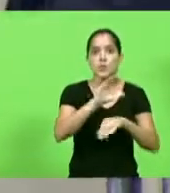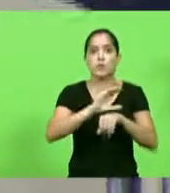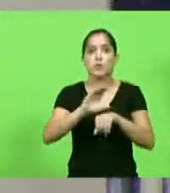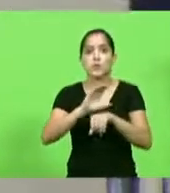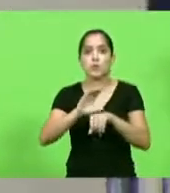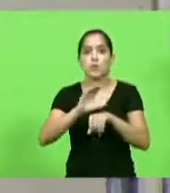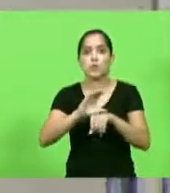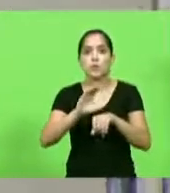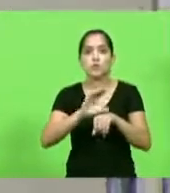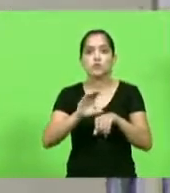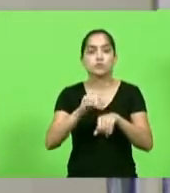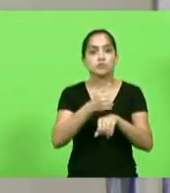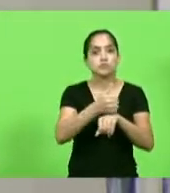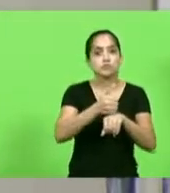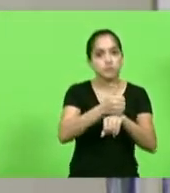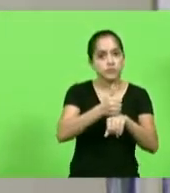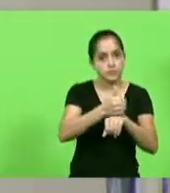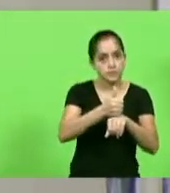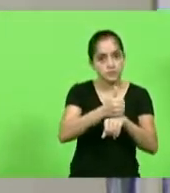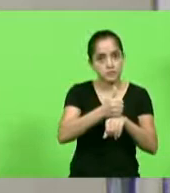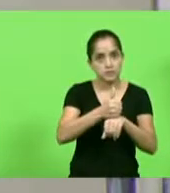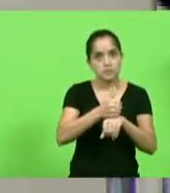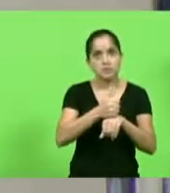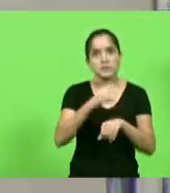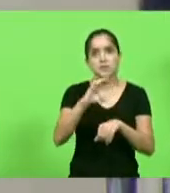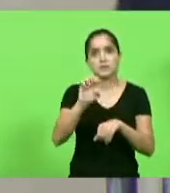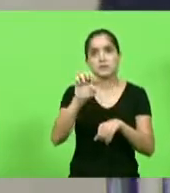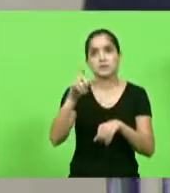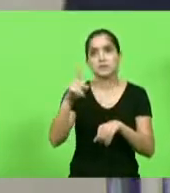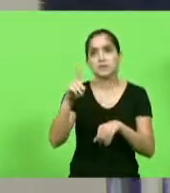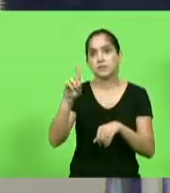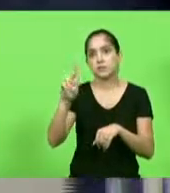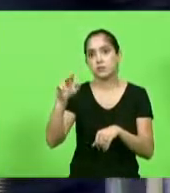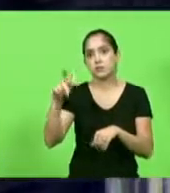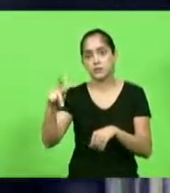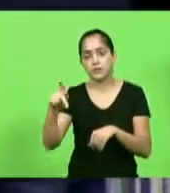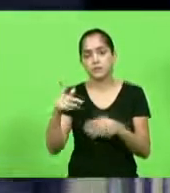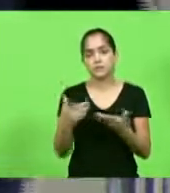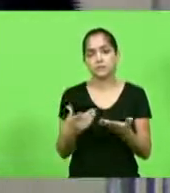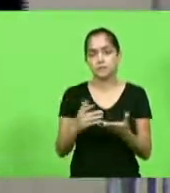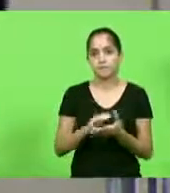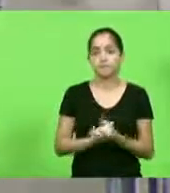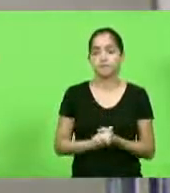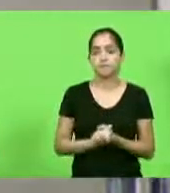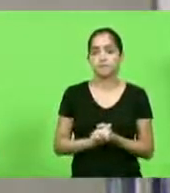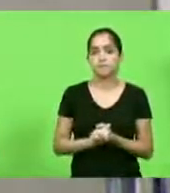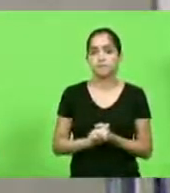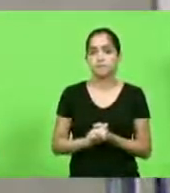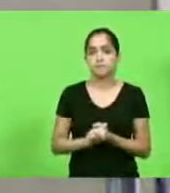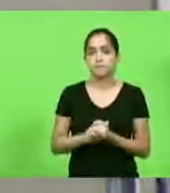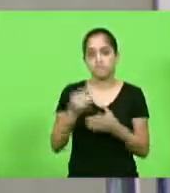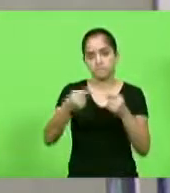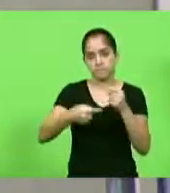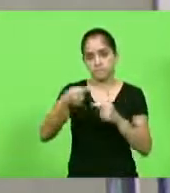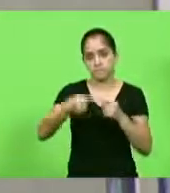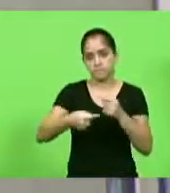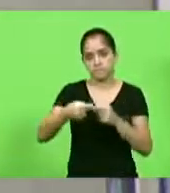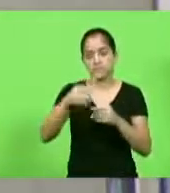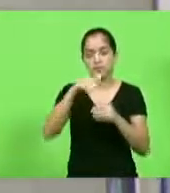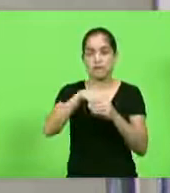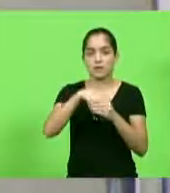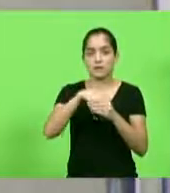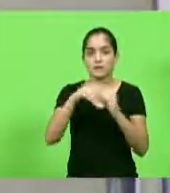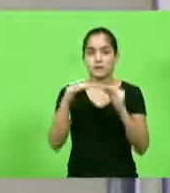profissionalizantes ofertados ao Sedupe de Rio Fortuna. Em discussão, não havendo quem queira